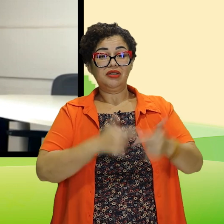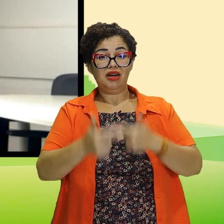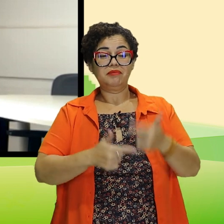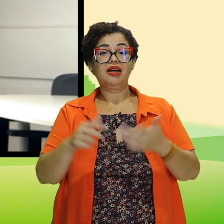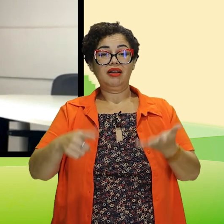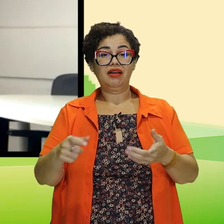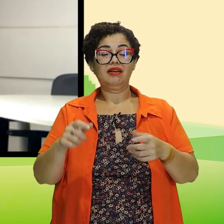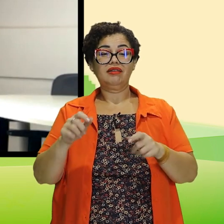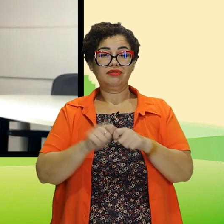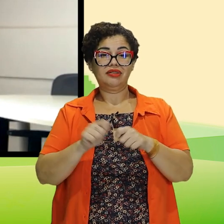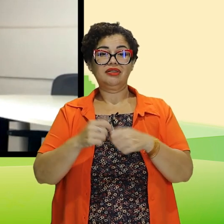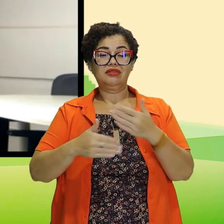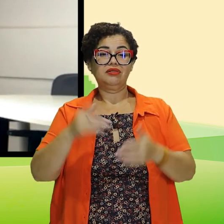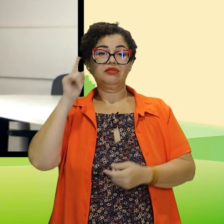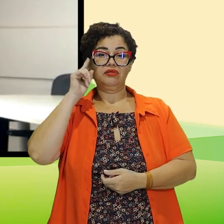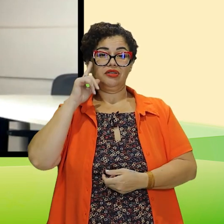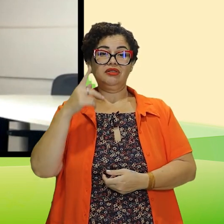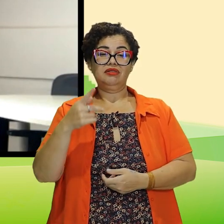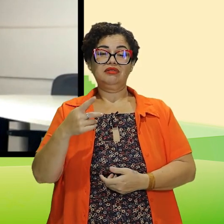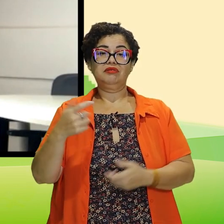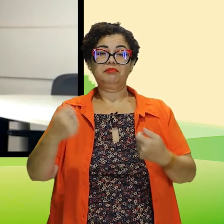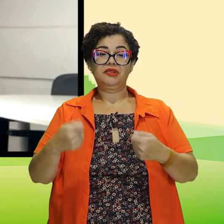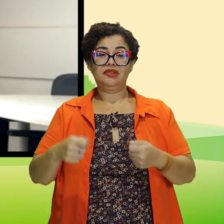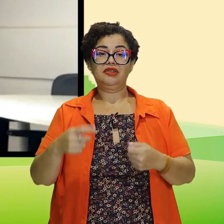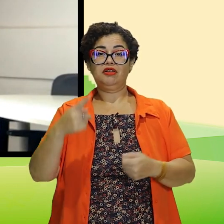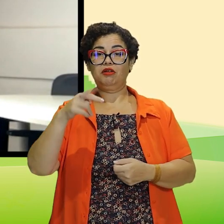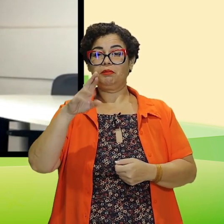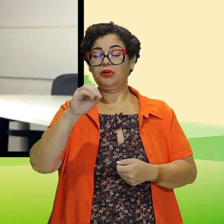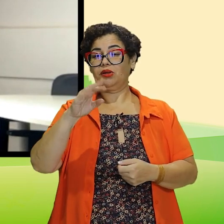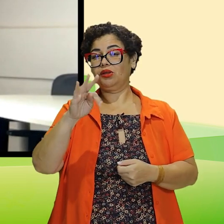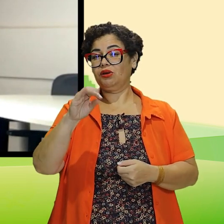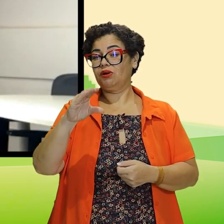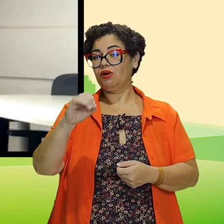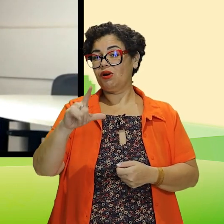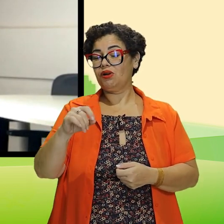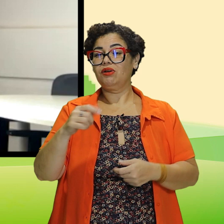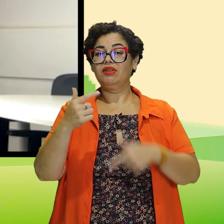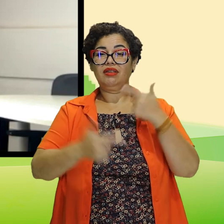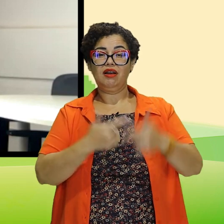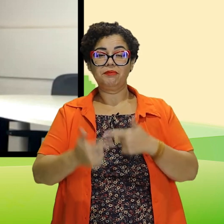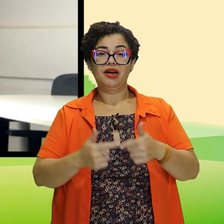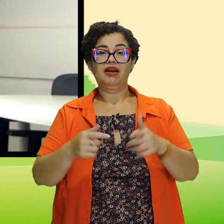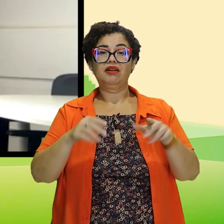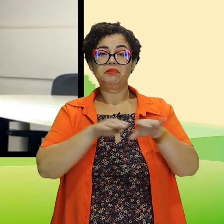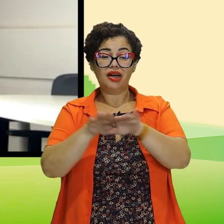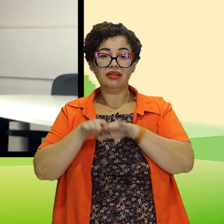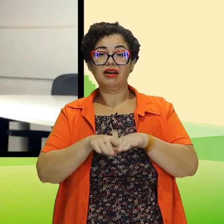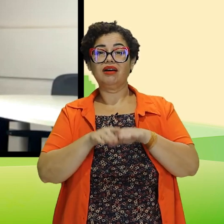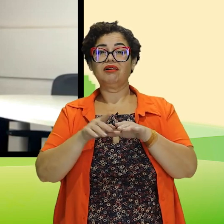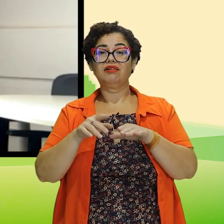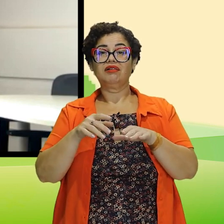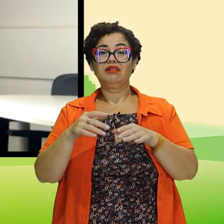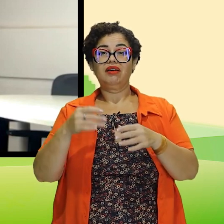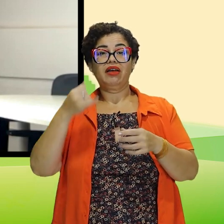que na verdade são o trabalho que a gente desenvolve no dia a dia. E para isso eu preciso de protocolos, eu preciso de procedimentos